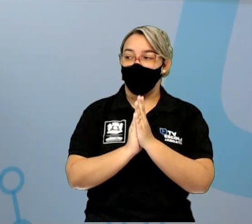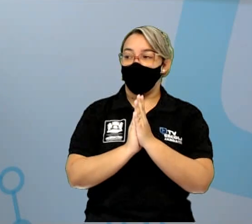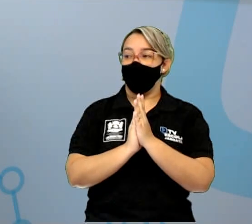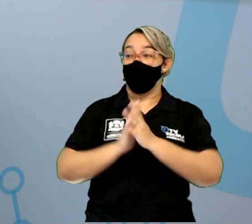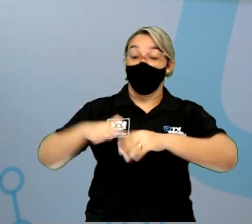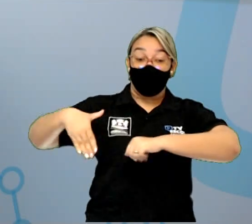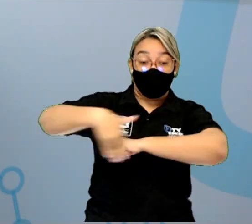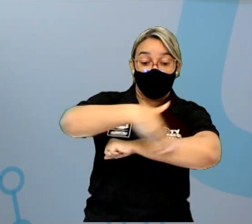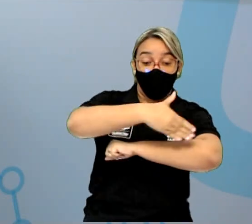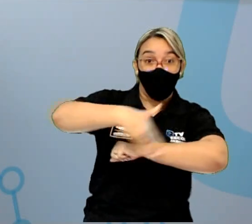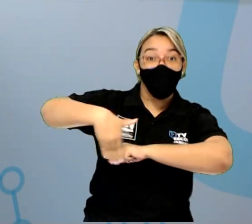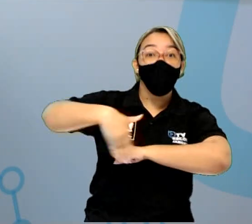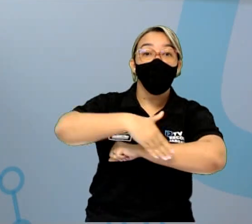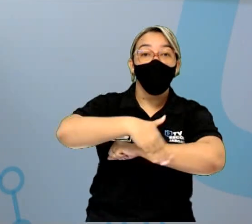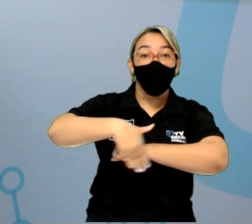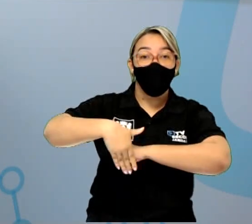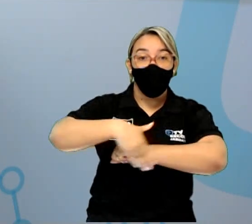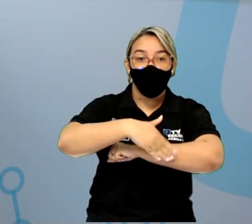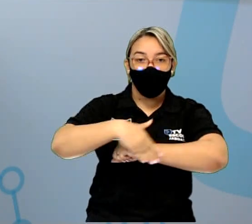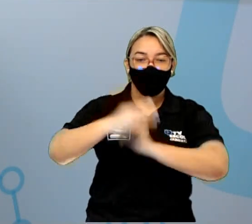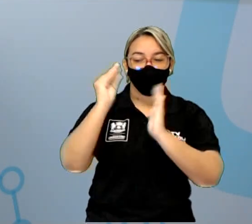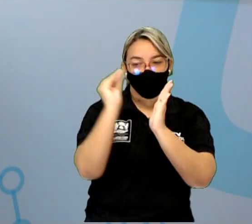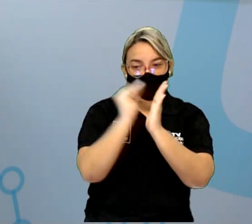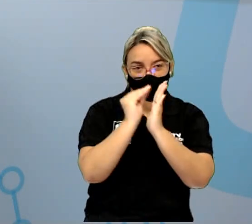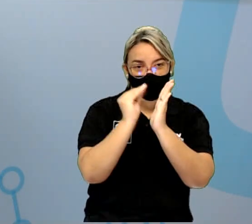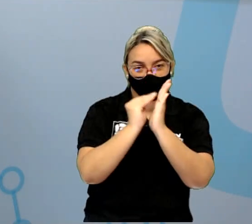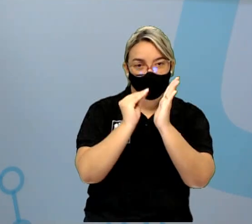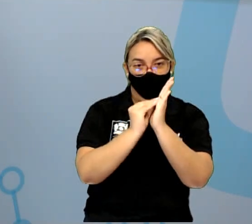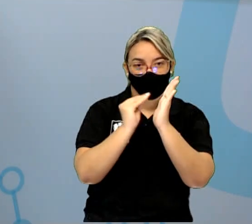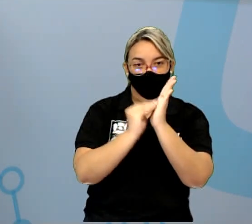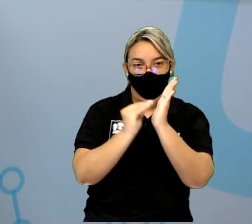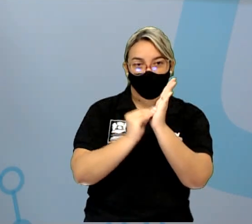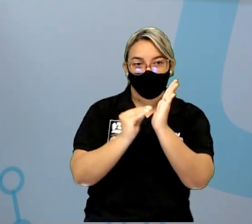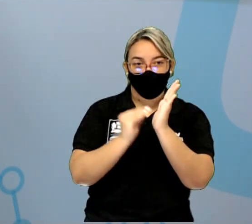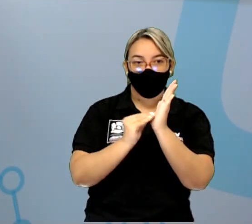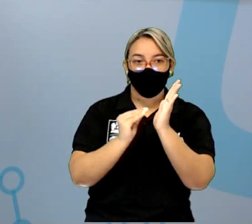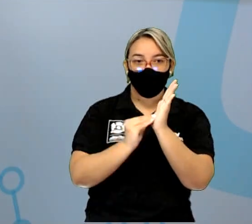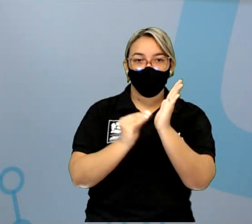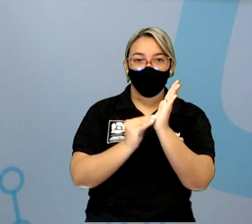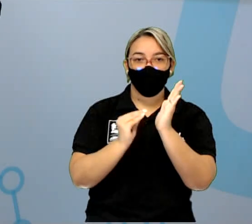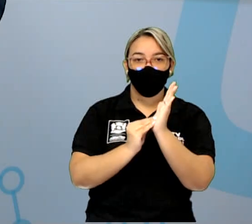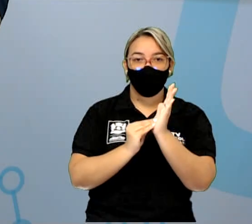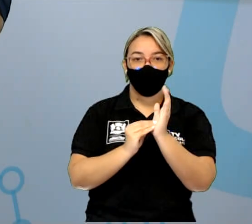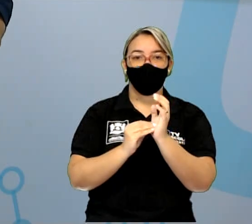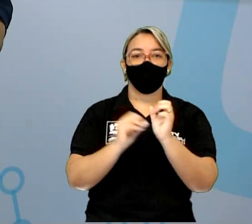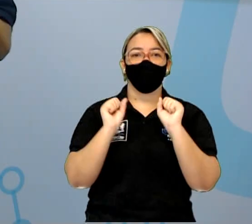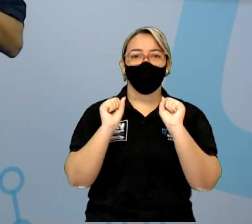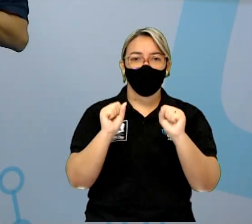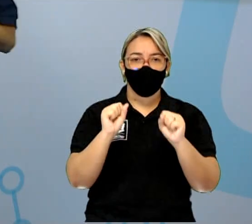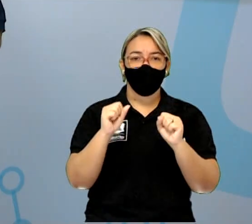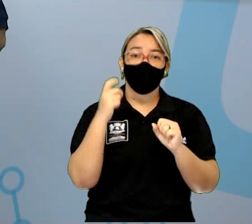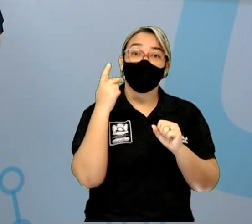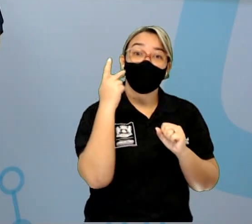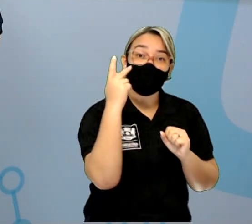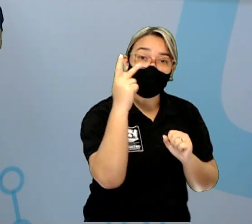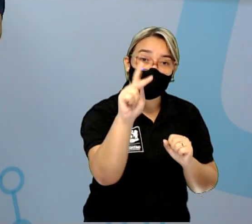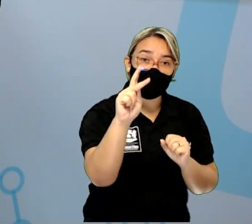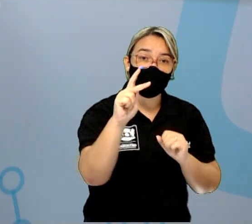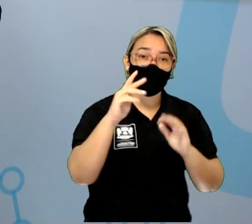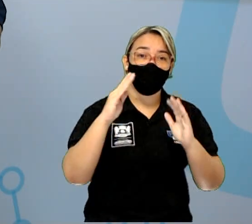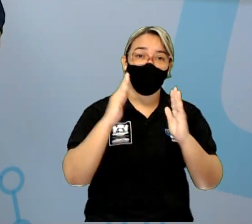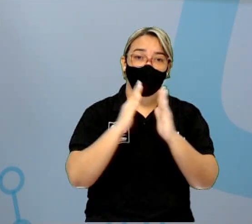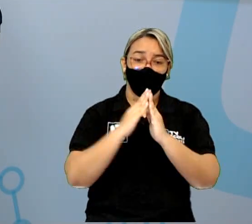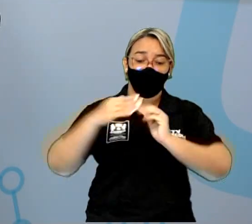é o endereço dela. E aí, você aí exercitando, pode colocar o seu endereço.